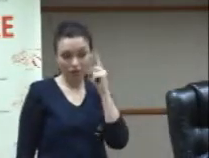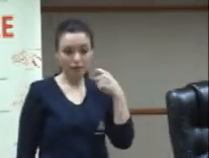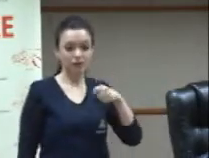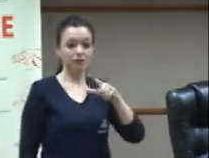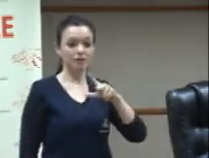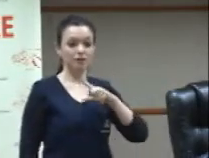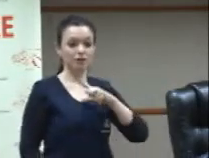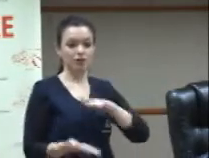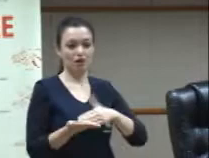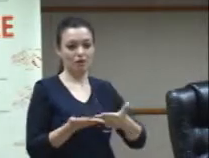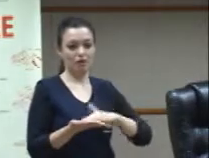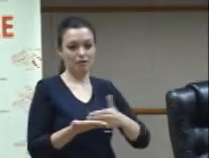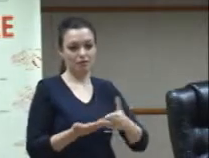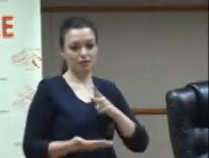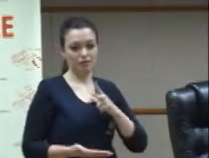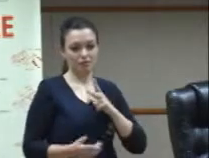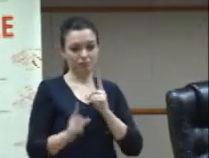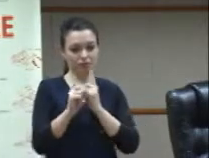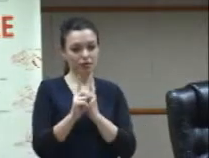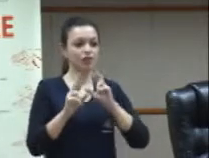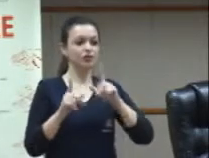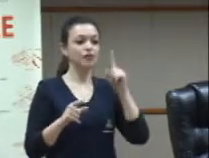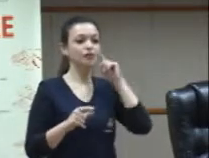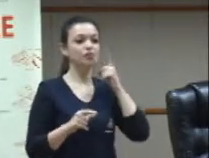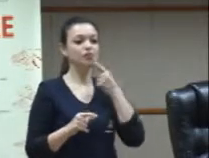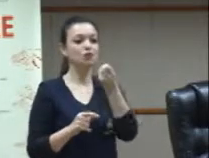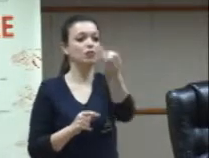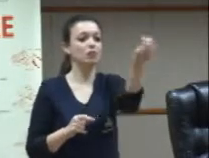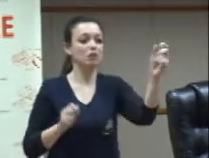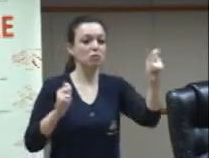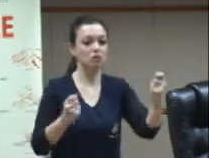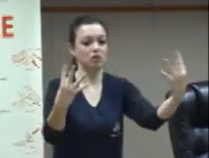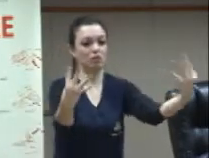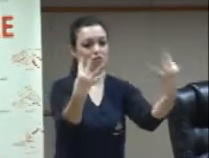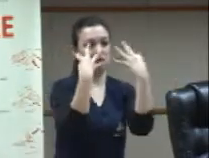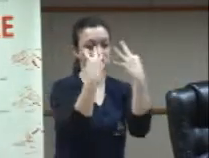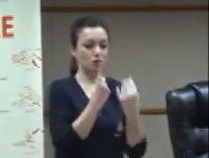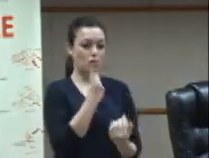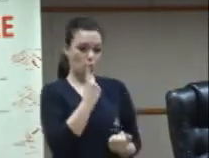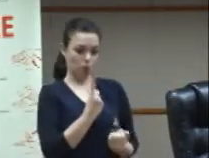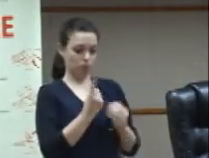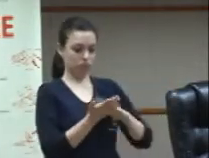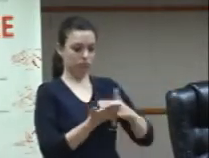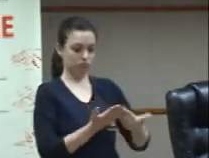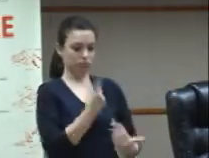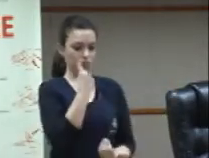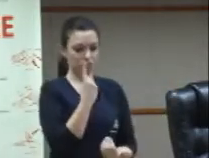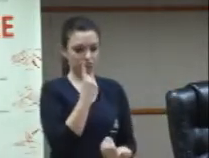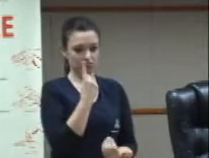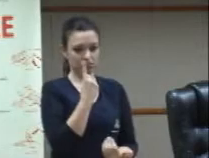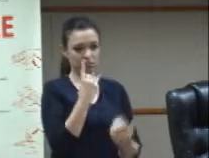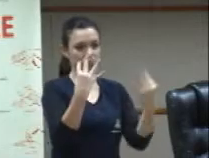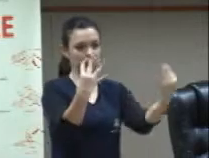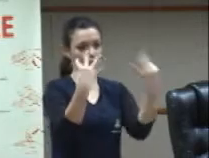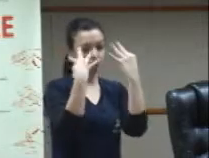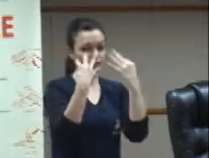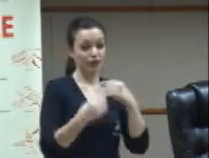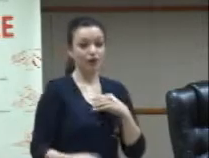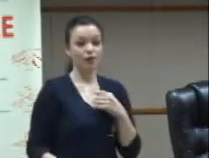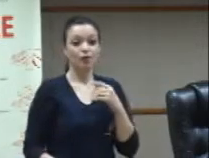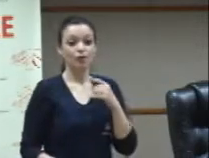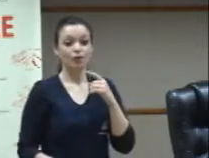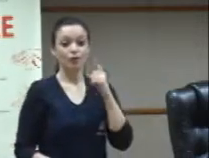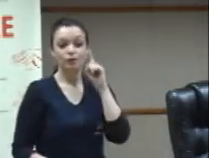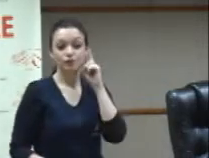diferente dos outros surdos que estão aqui que podem se valer de um único intérprete que está presente aqui na frente então a inclusão se